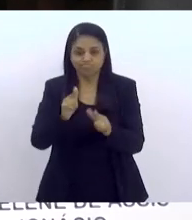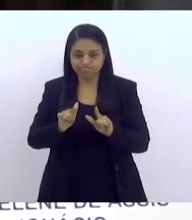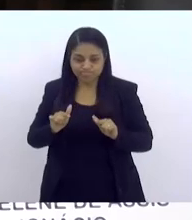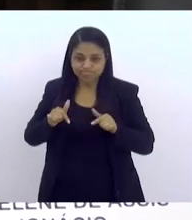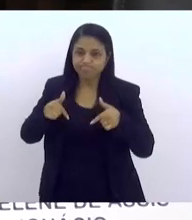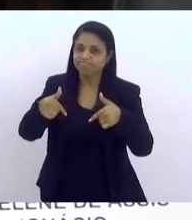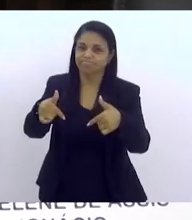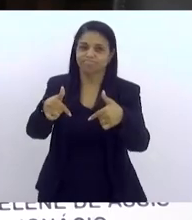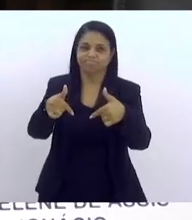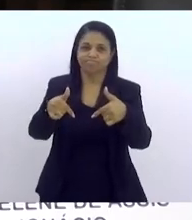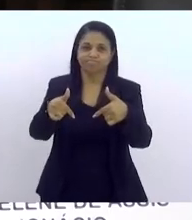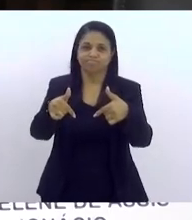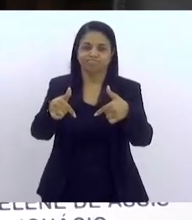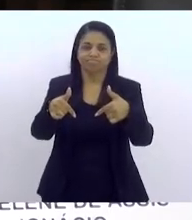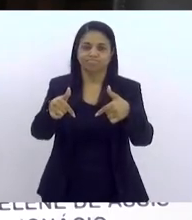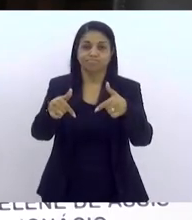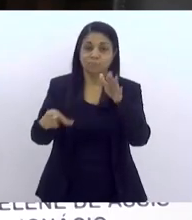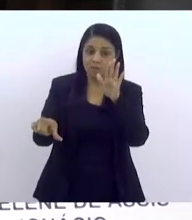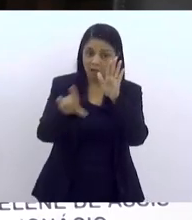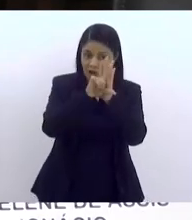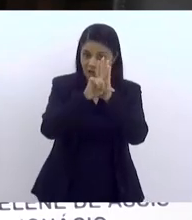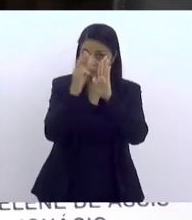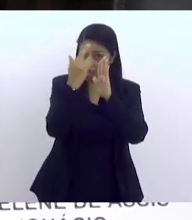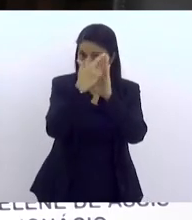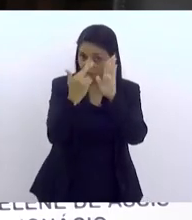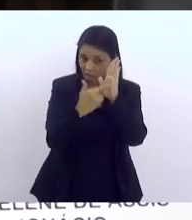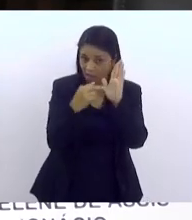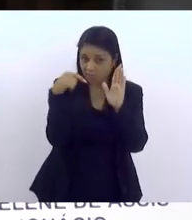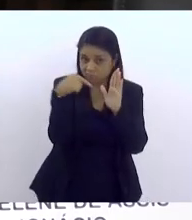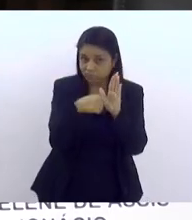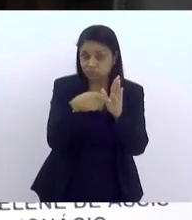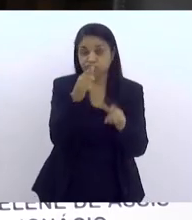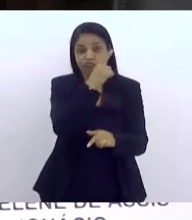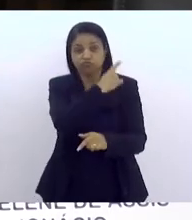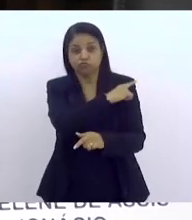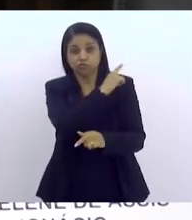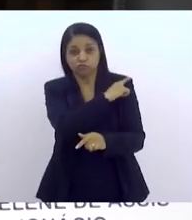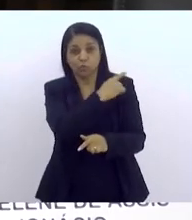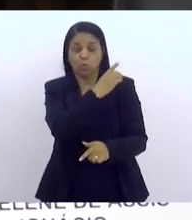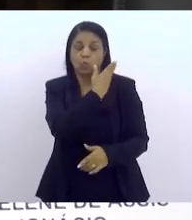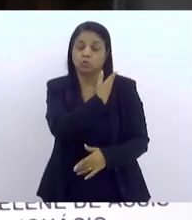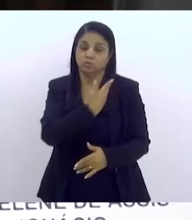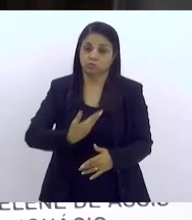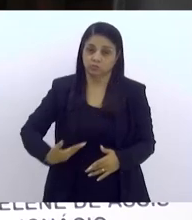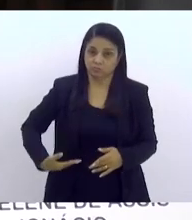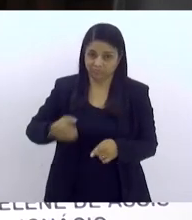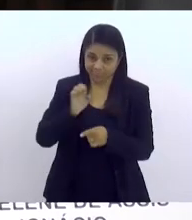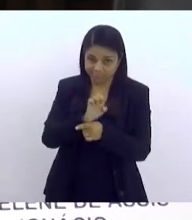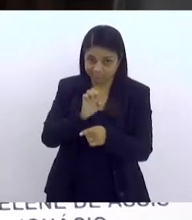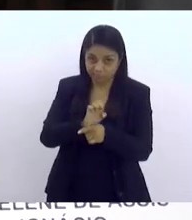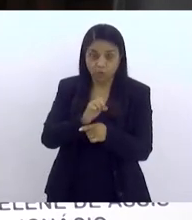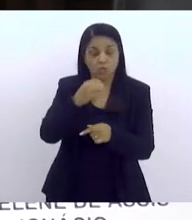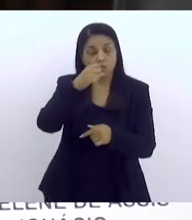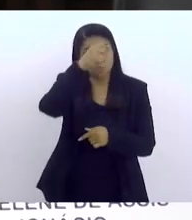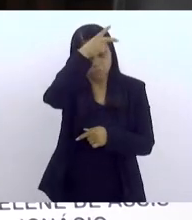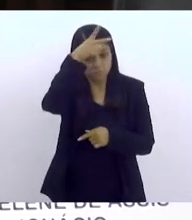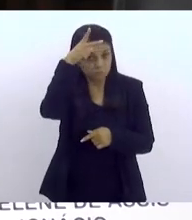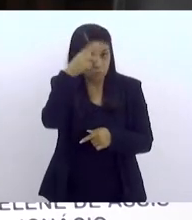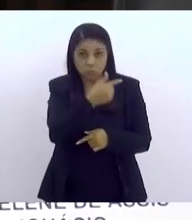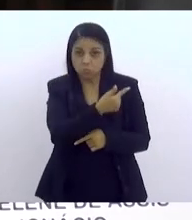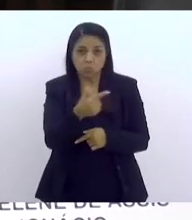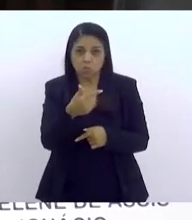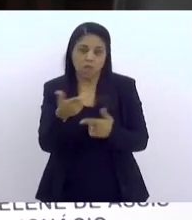maneira, conforme preconiza a lei, tanto do gestor estadual como do municipal. Eu não posso dizer que não